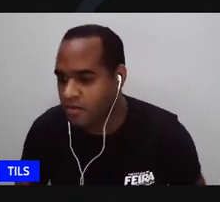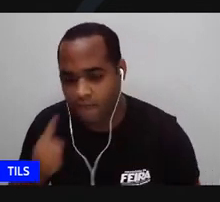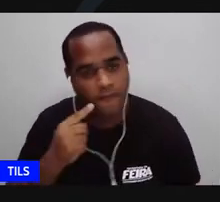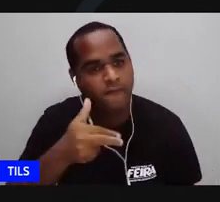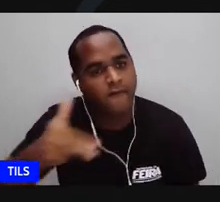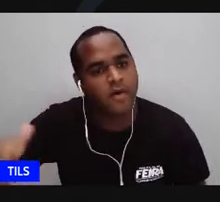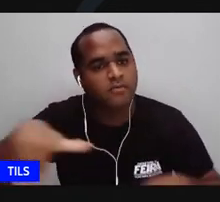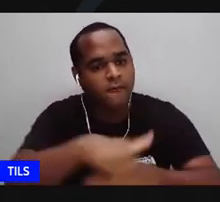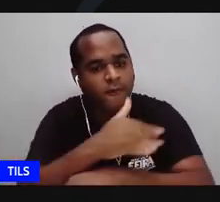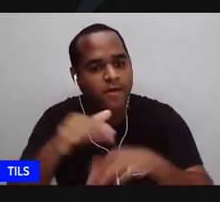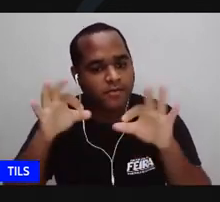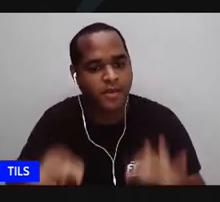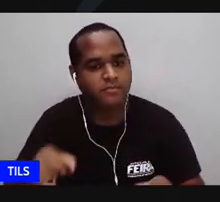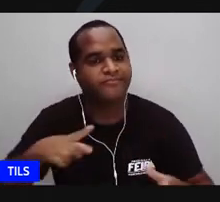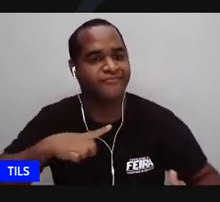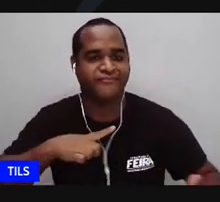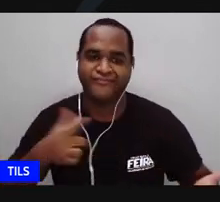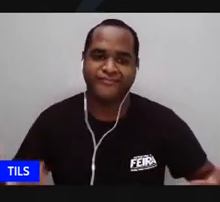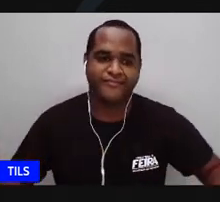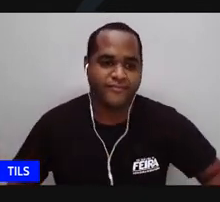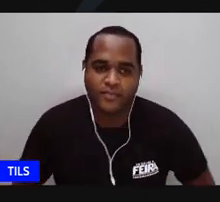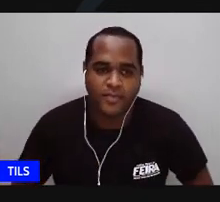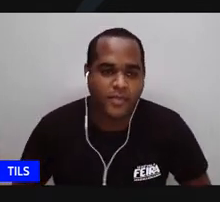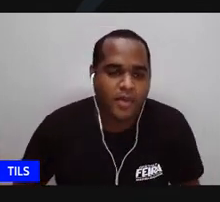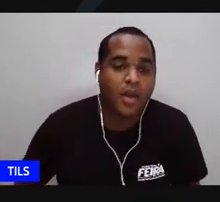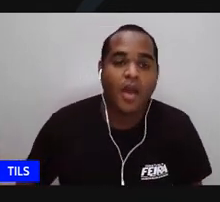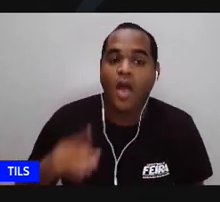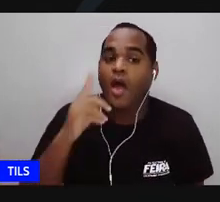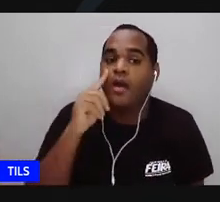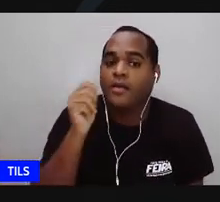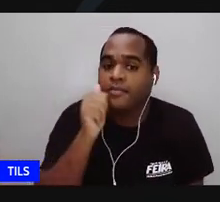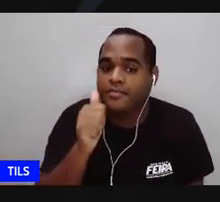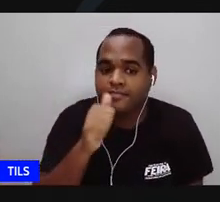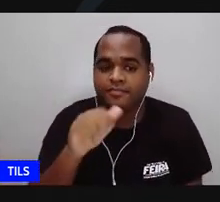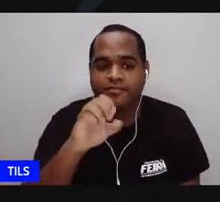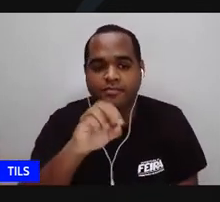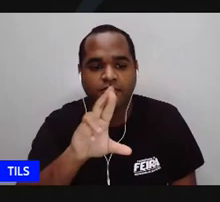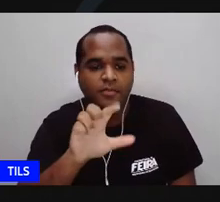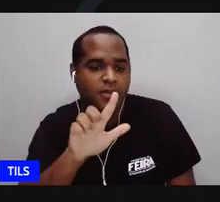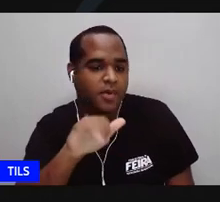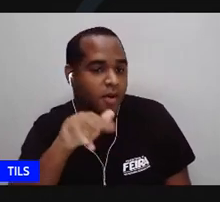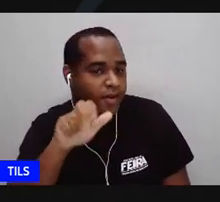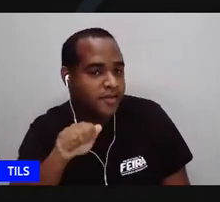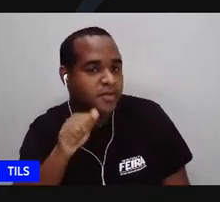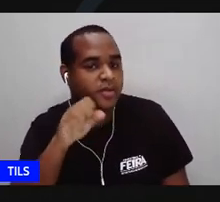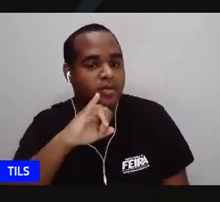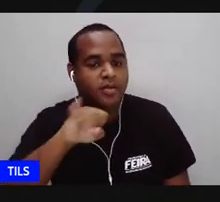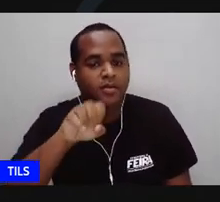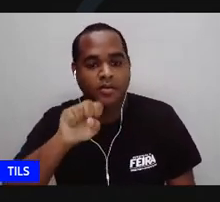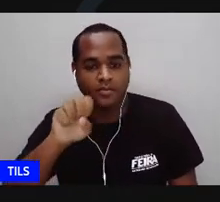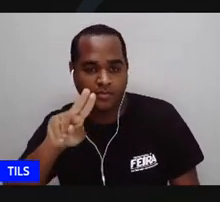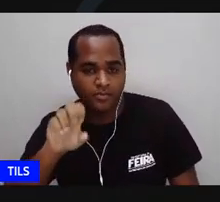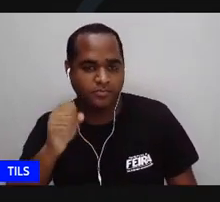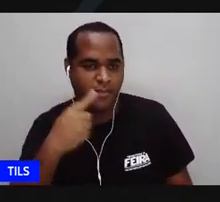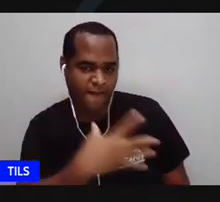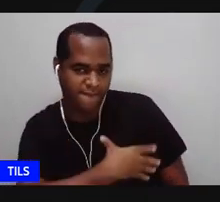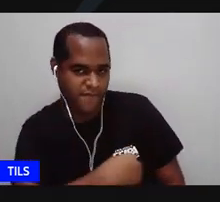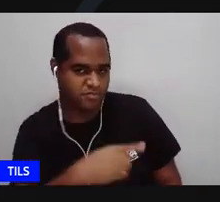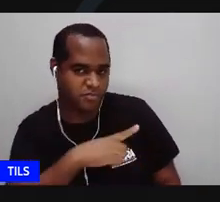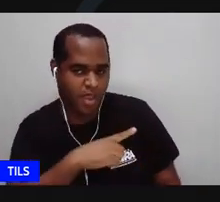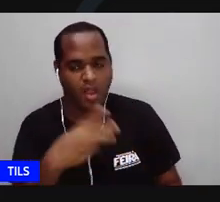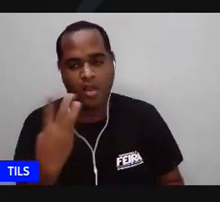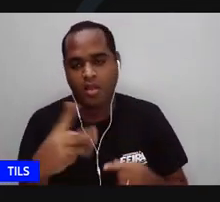caminho o seu rumo enfim tomaria Carolina de Jesus foi mãe solo ela teve três filhos mas não se